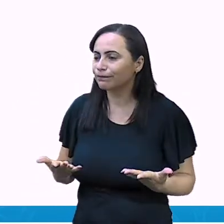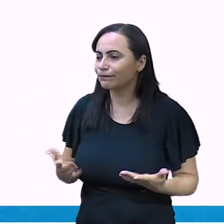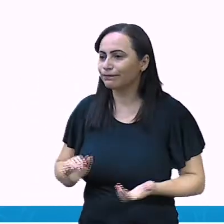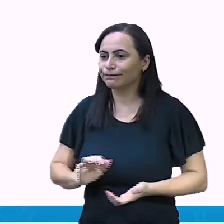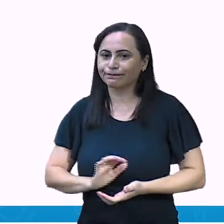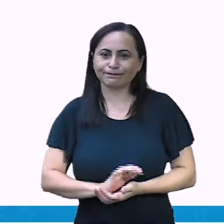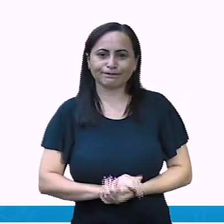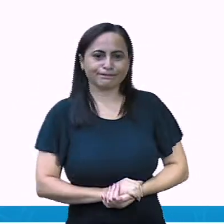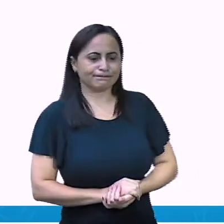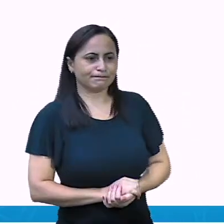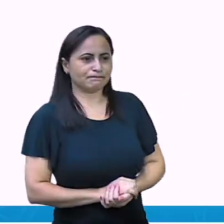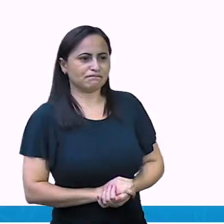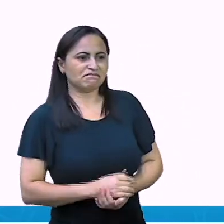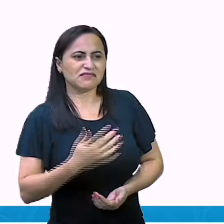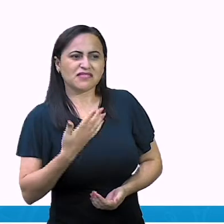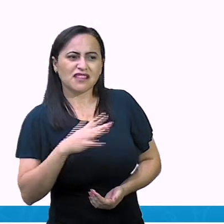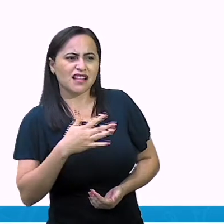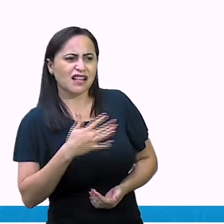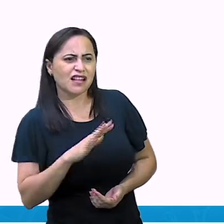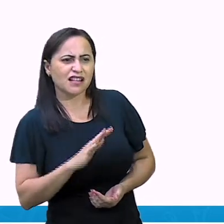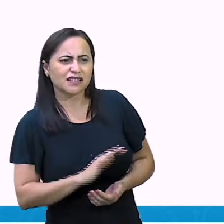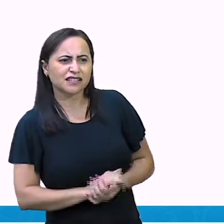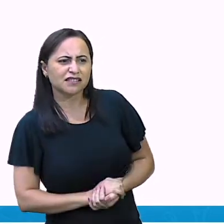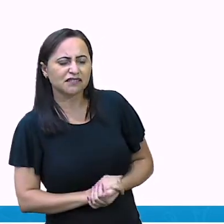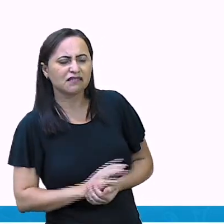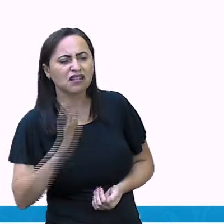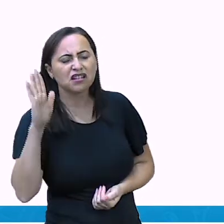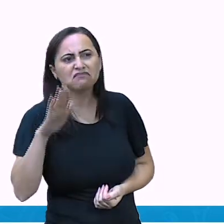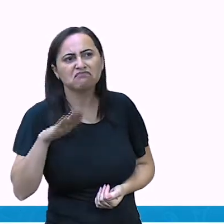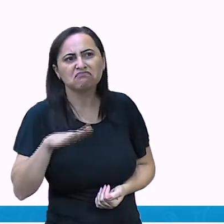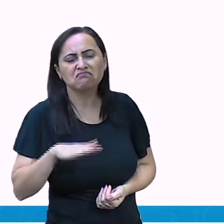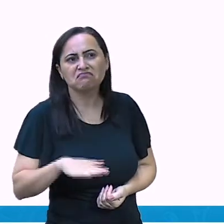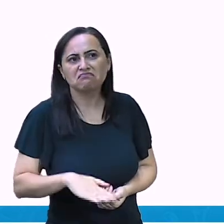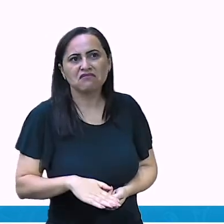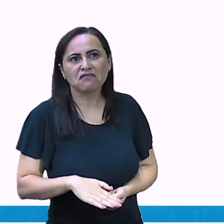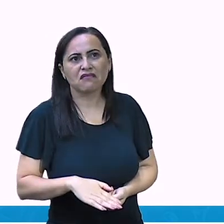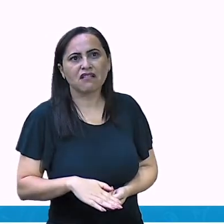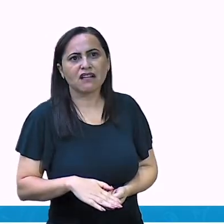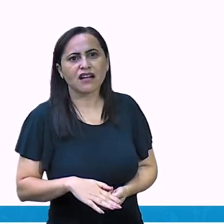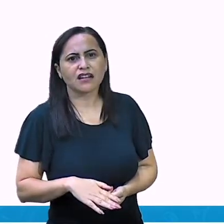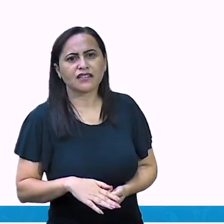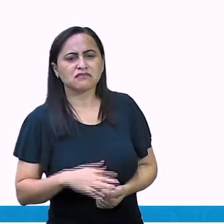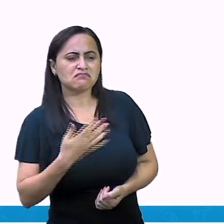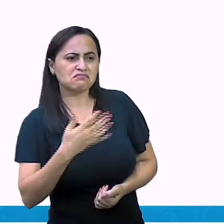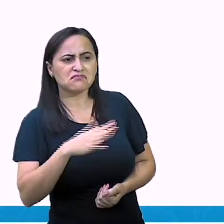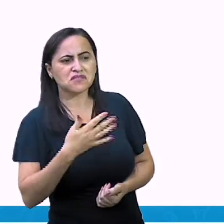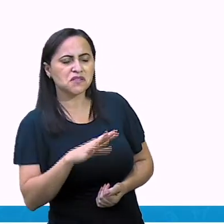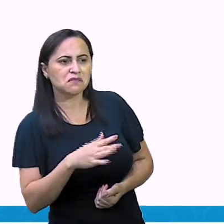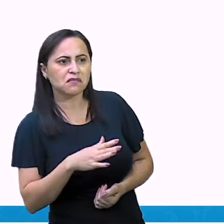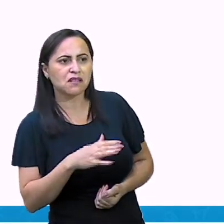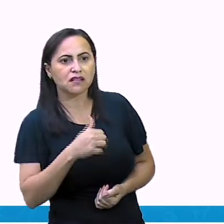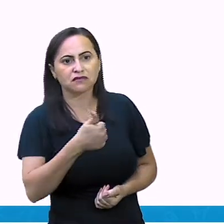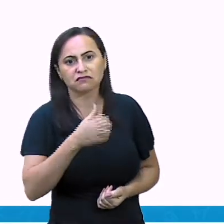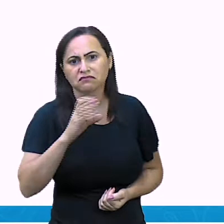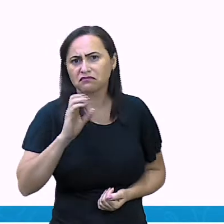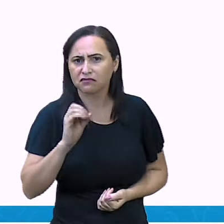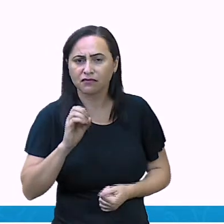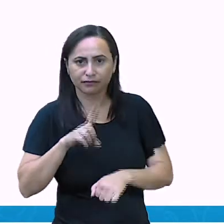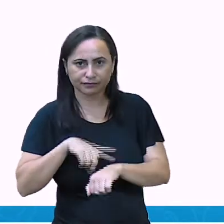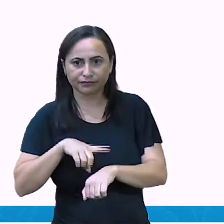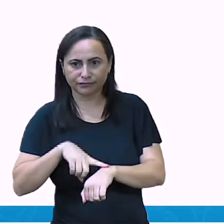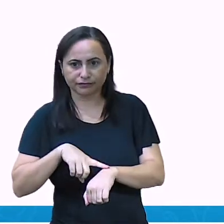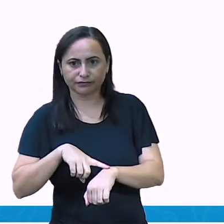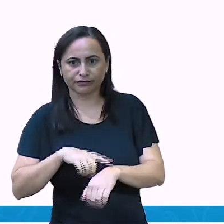É... Tem dias que eu durmo um pouco mais tarde, mas... Coloca aí as dez horas da noite. Dez horas da